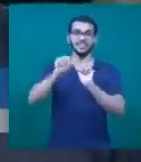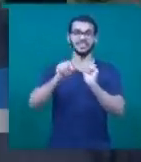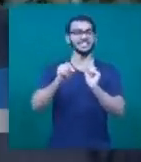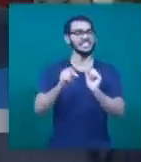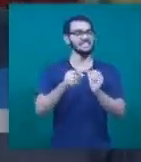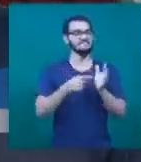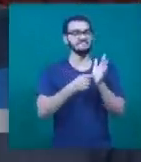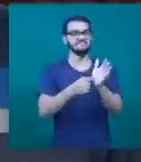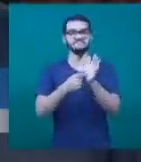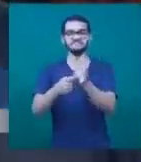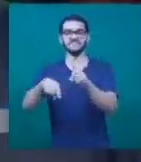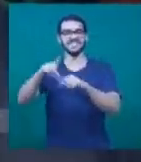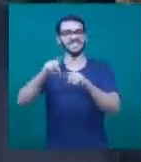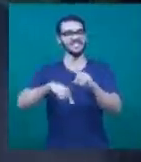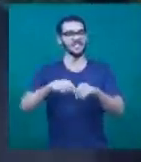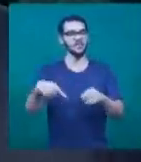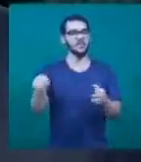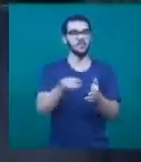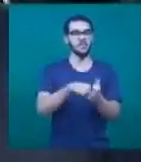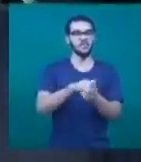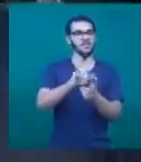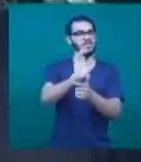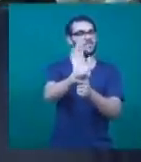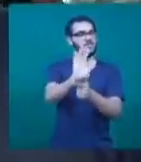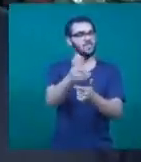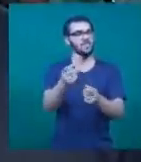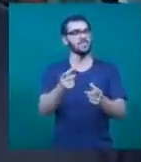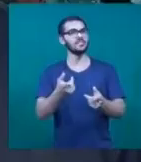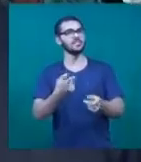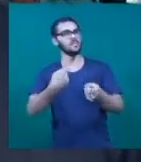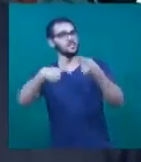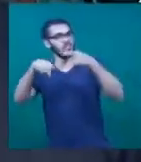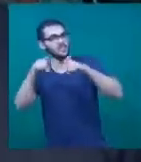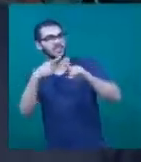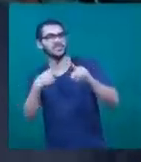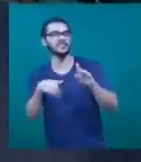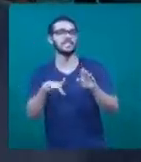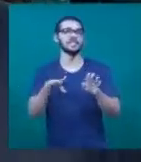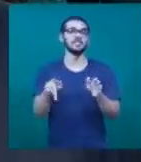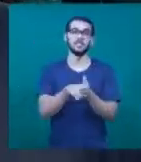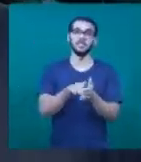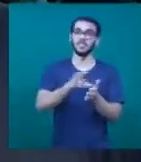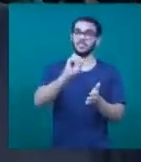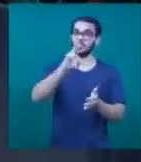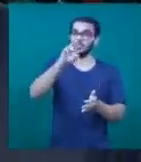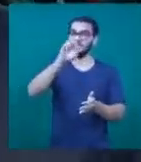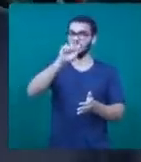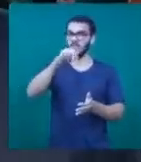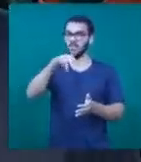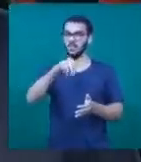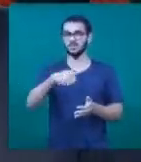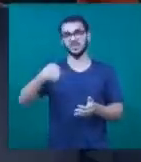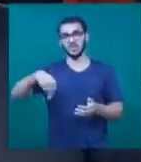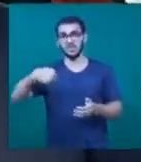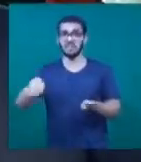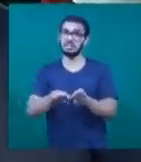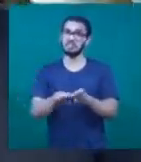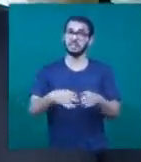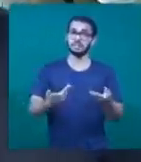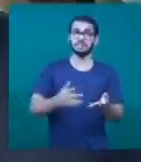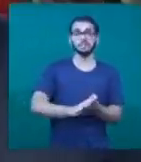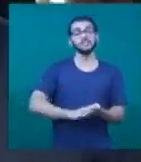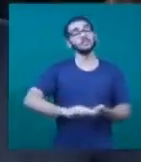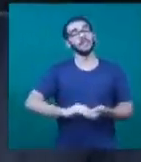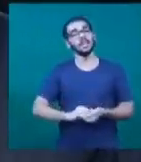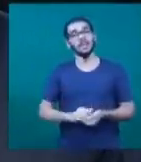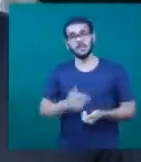filmes, nesses, né, os próprios musicais, os filmes coreanos, as novelas. Então todos eles consomem esses